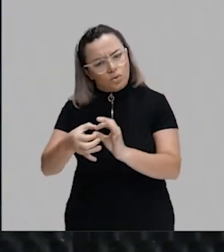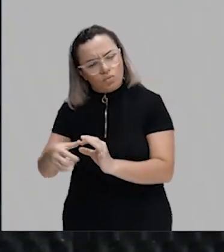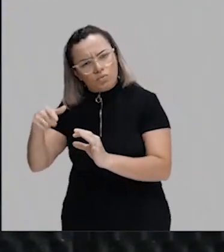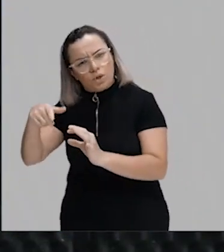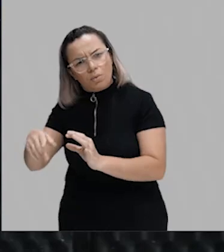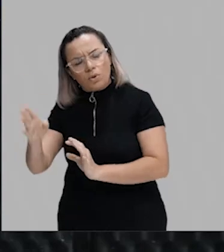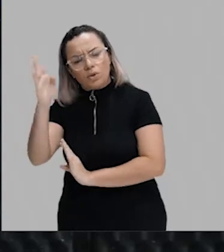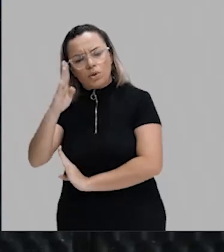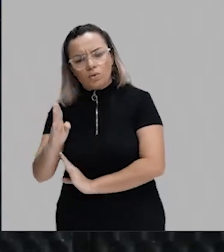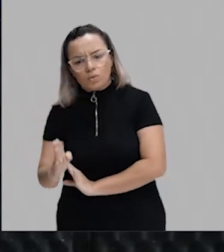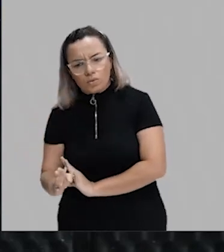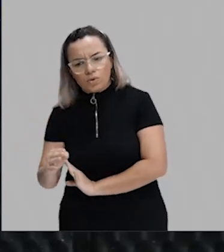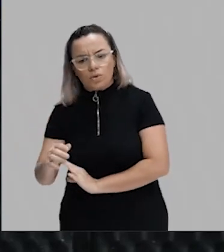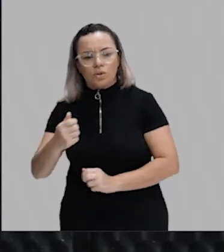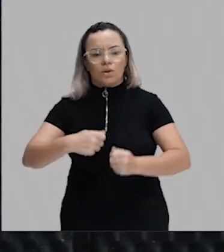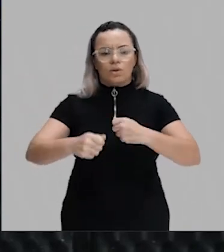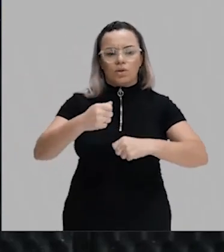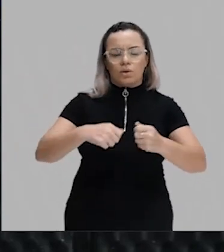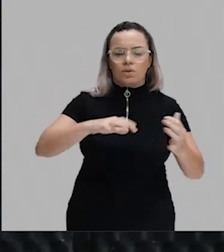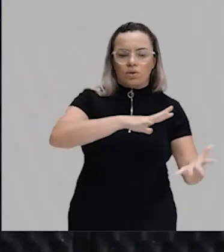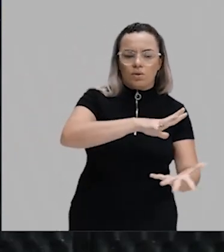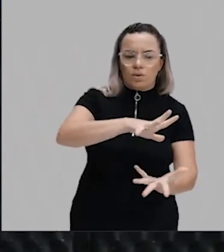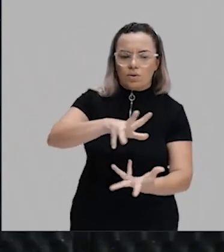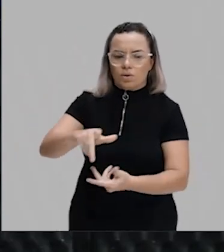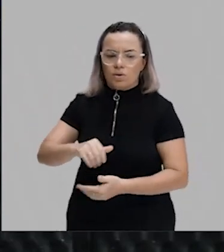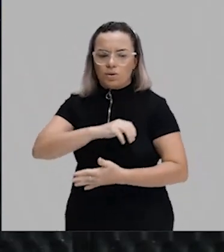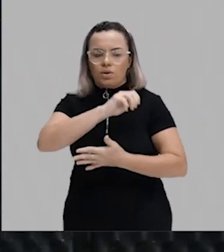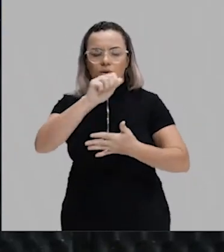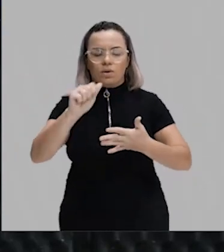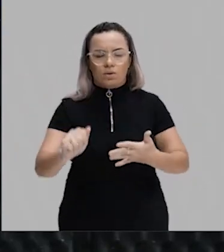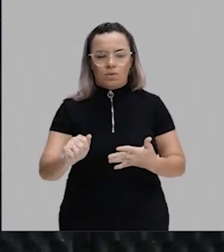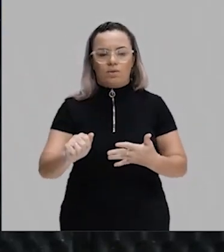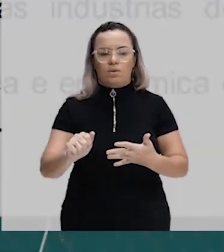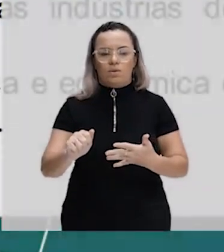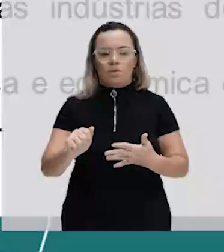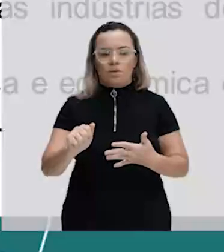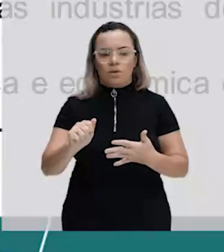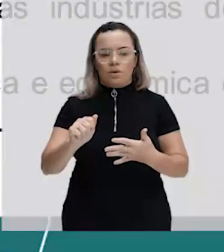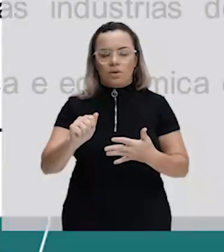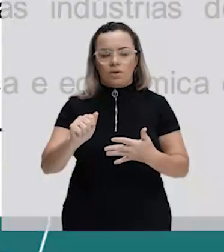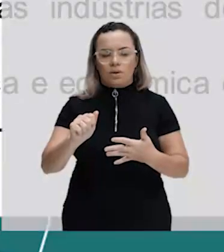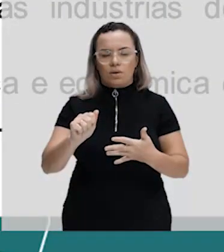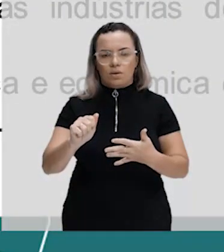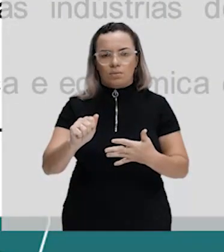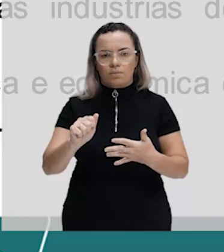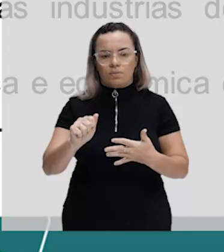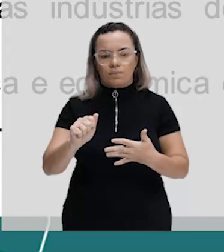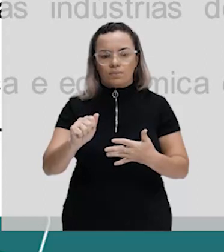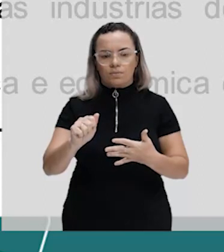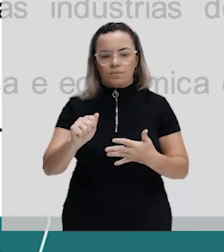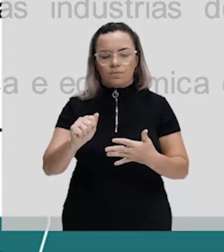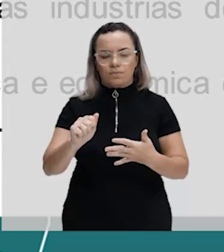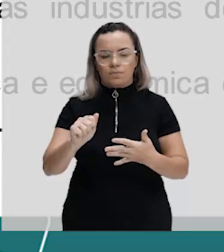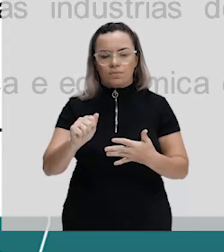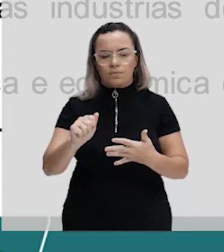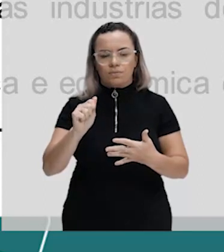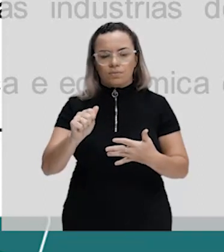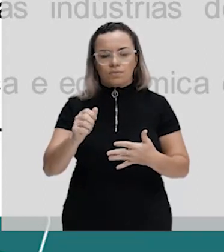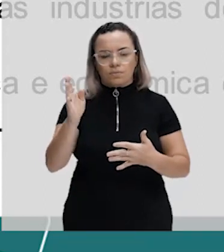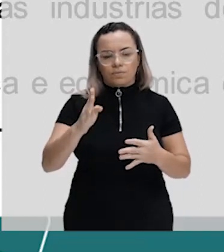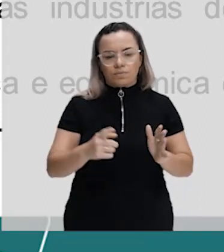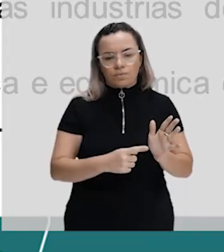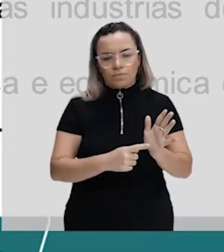na busca do lucro, a posição do Brasil no cenário econômico mundial é? Vamos ver aqui. Letra A. O Brasil